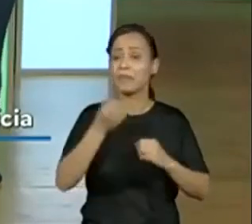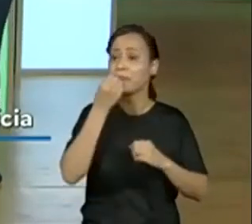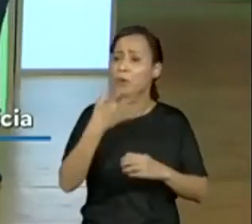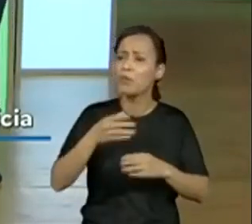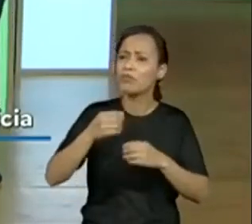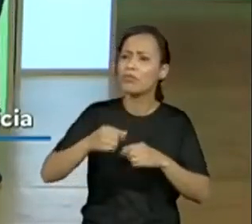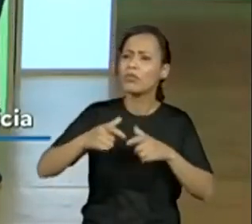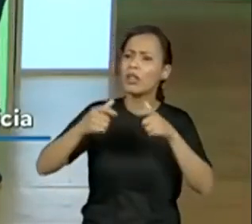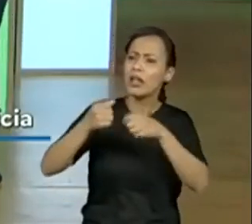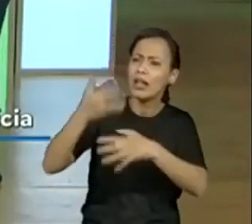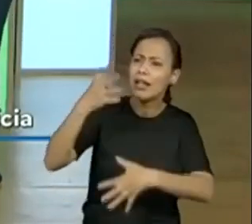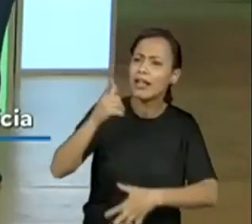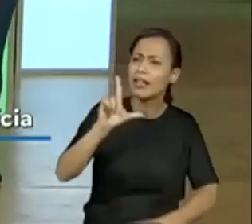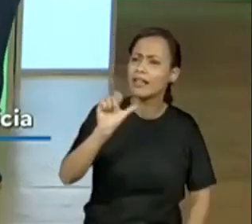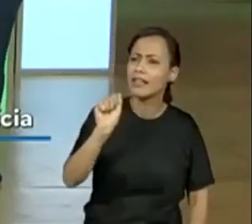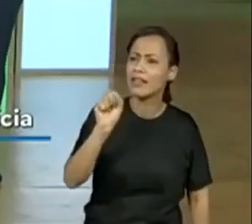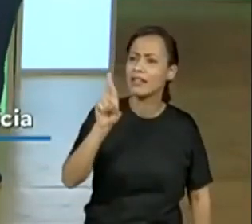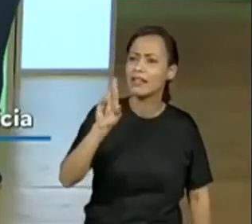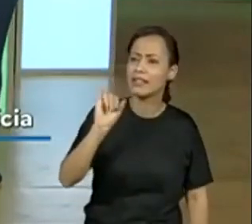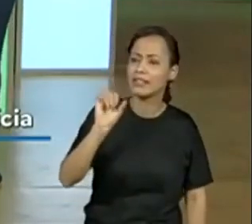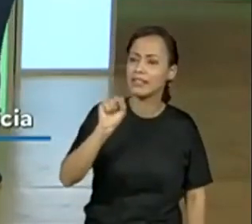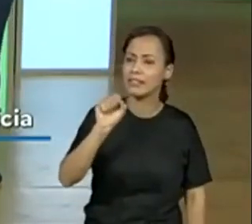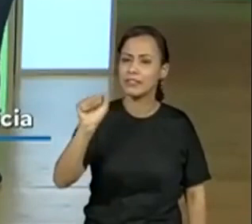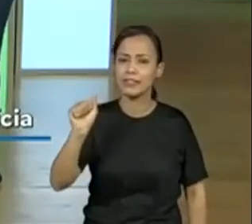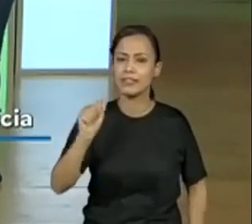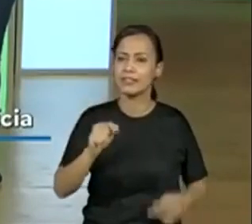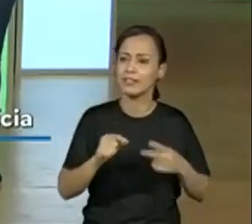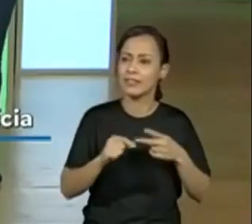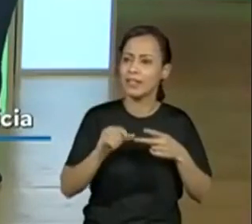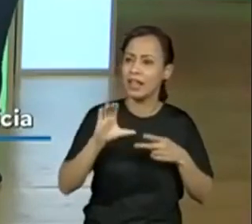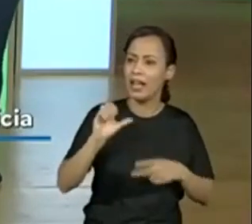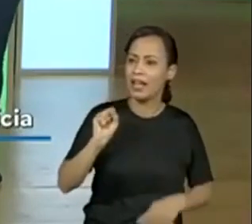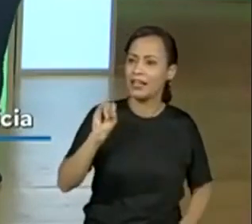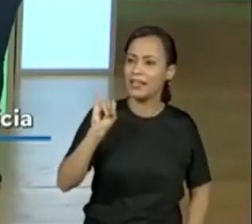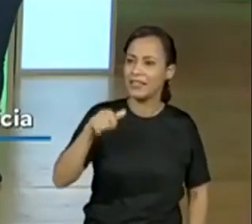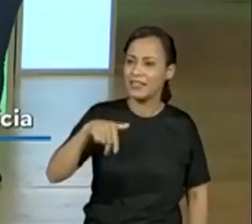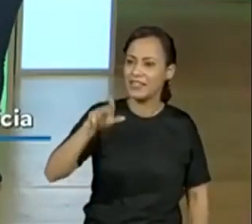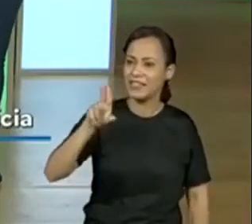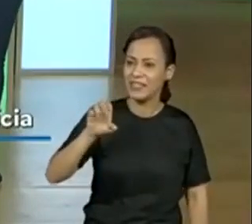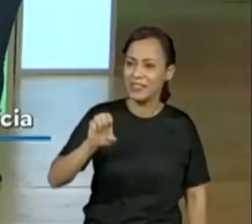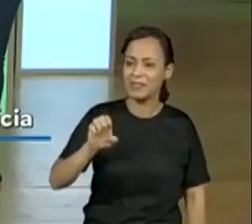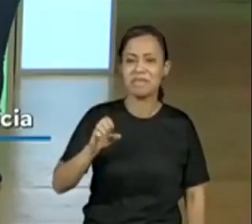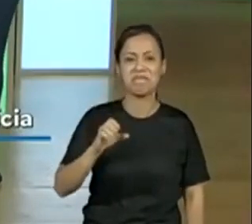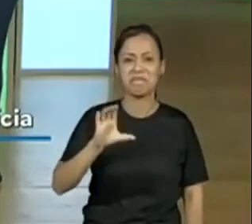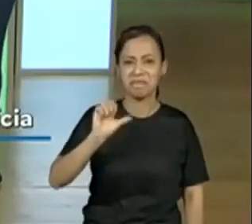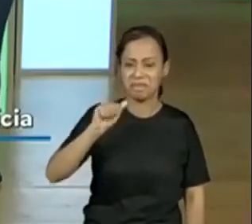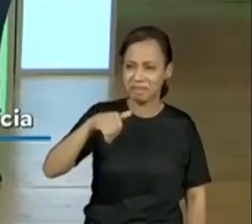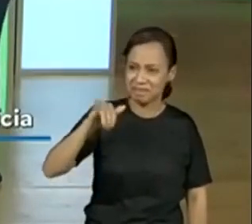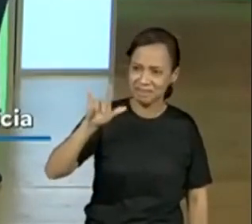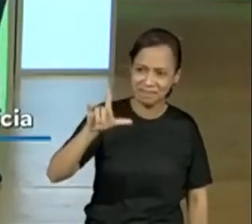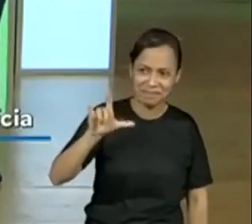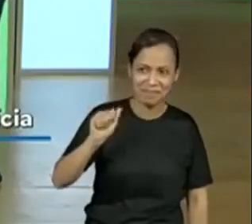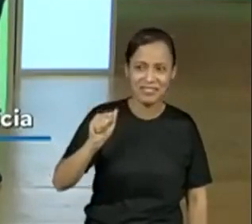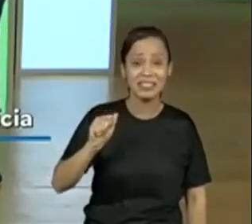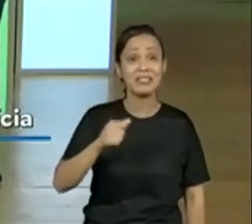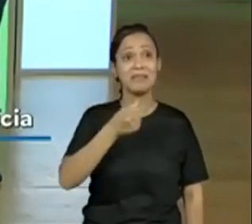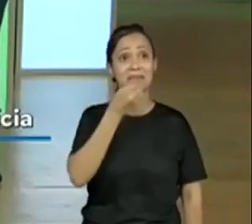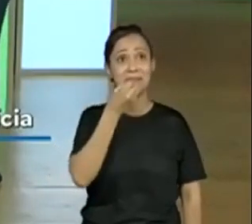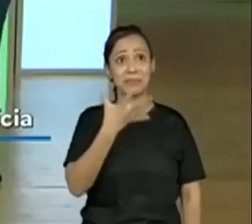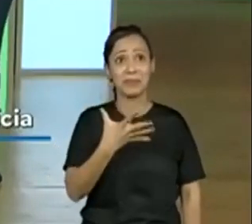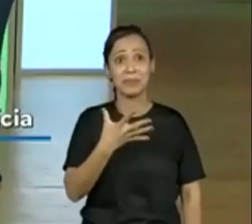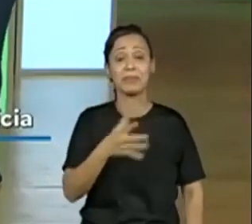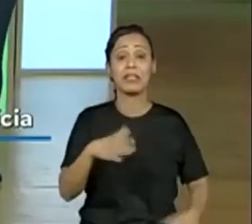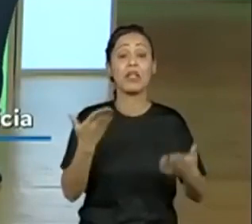legal. Larissa também, Elisa, Kaique, Camille. Olha quantas crianças. E hoje temos dobradinha, né?